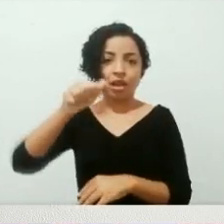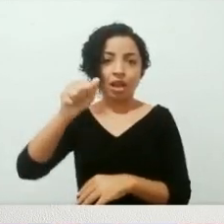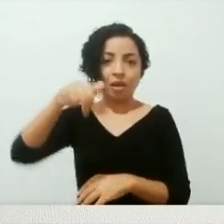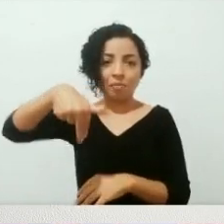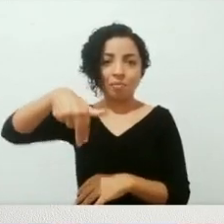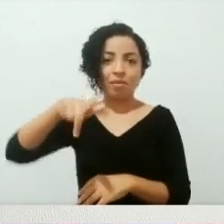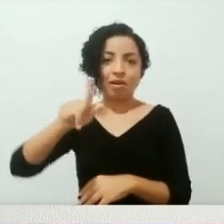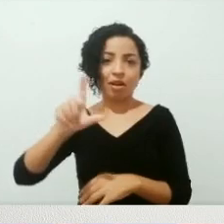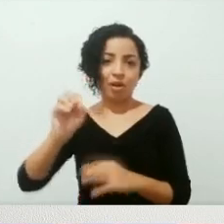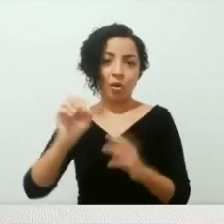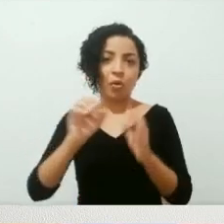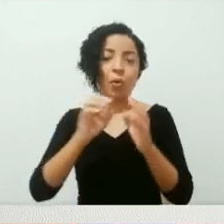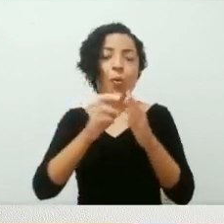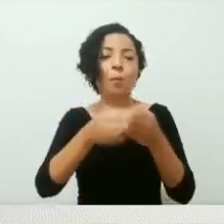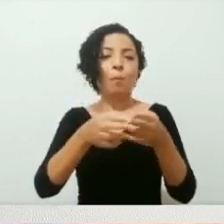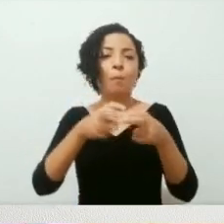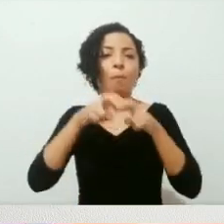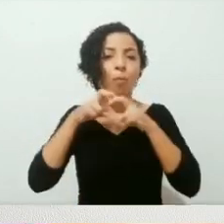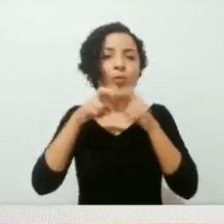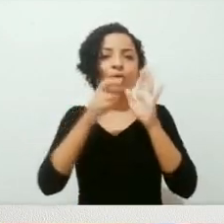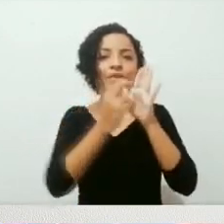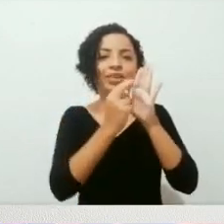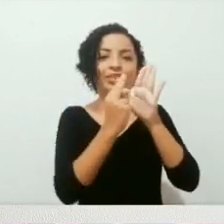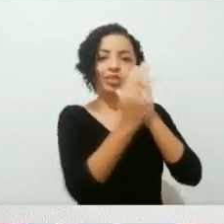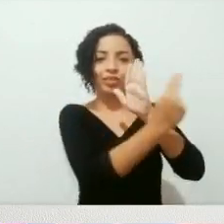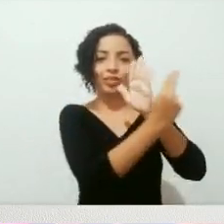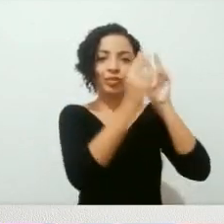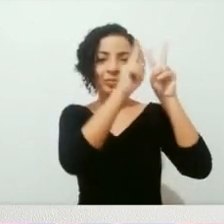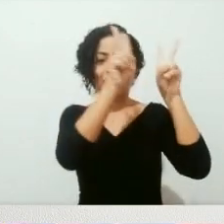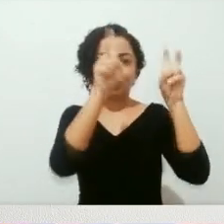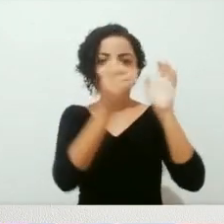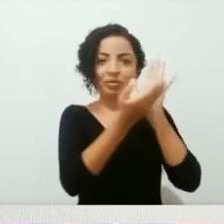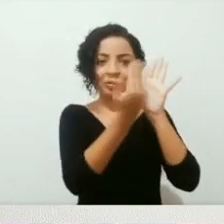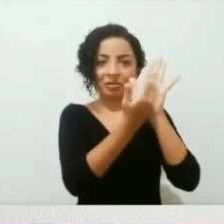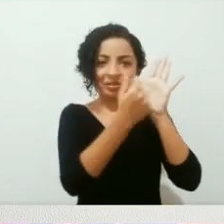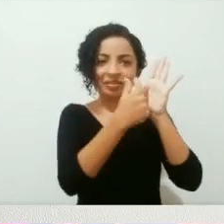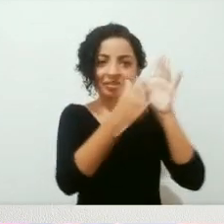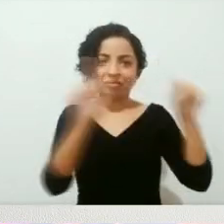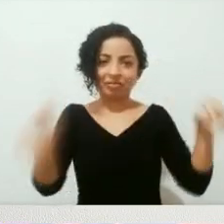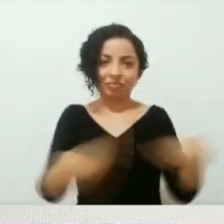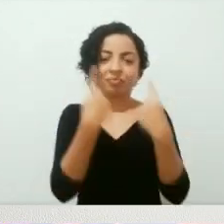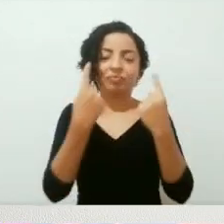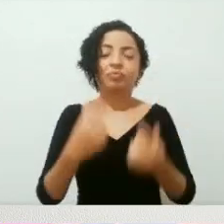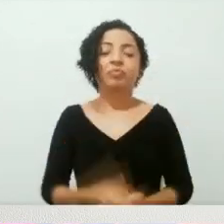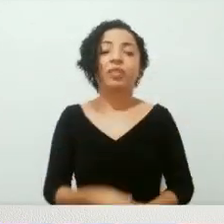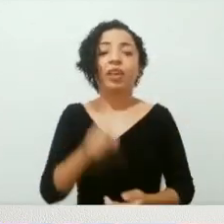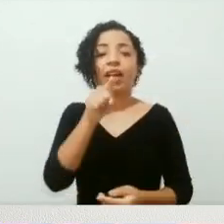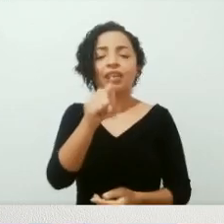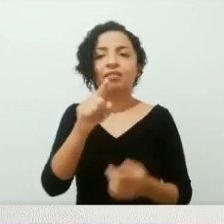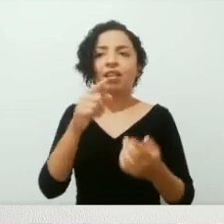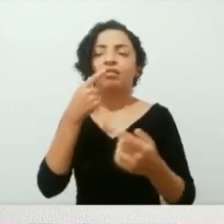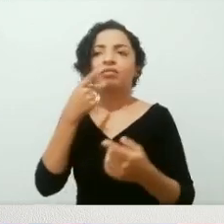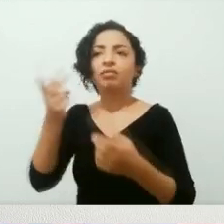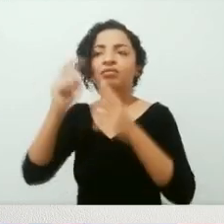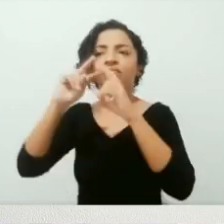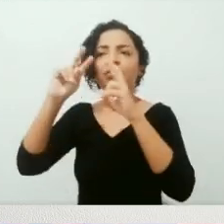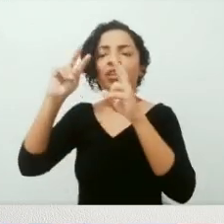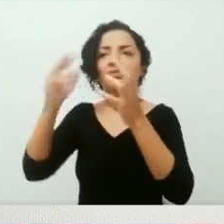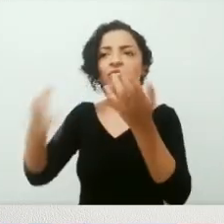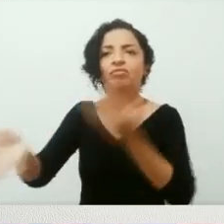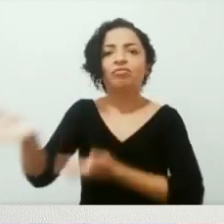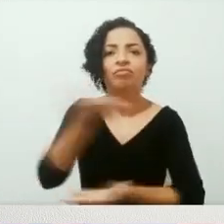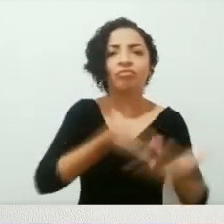de mundo, da sua visão de mundo, a percepção que ela tem dos próprios familiares, a relação delas com os familiares e os seus amigos, aquela